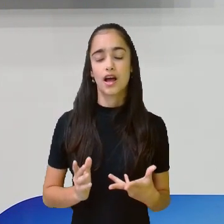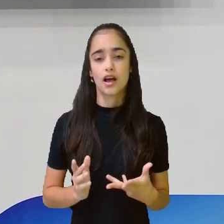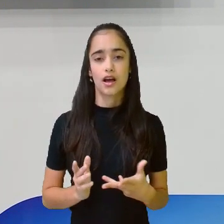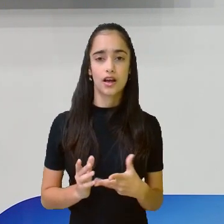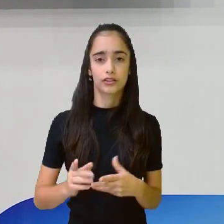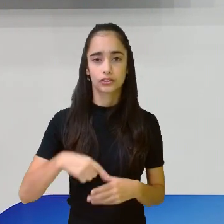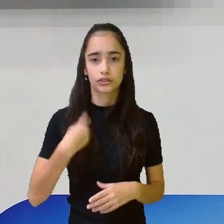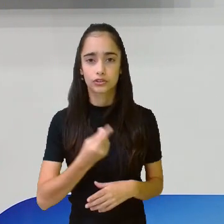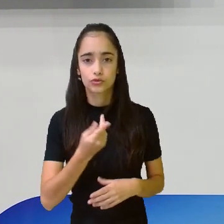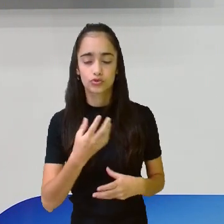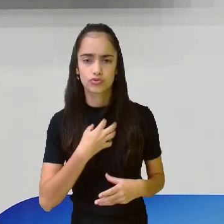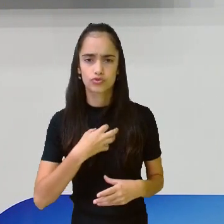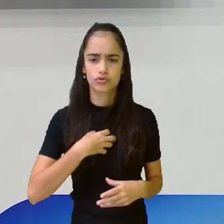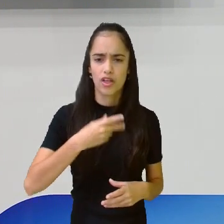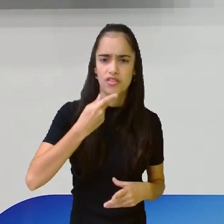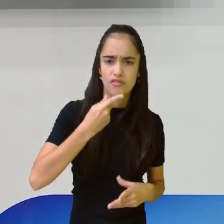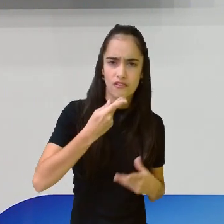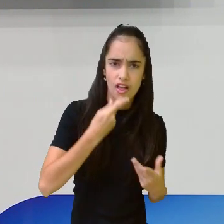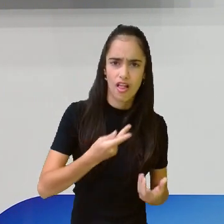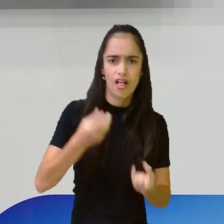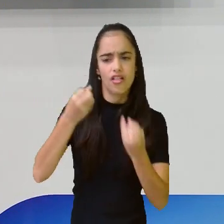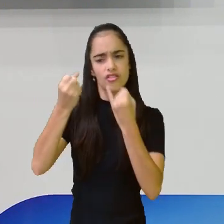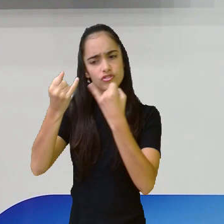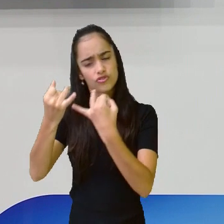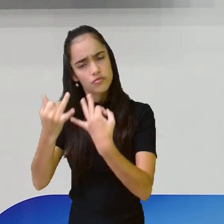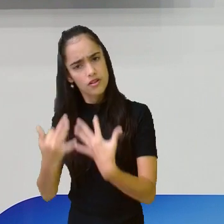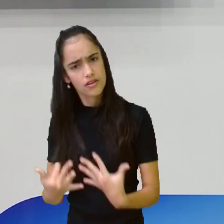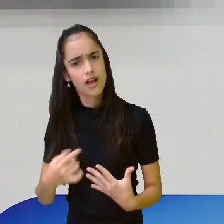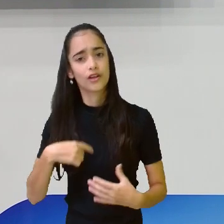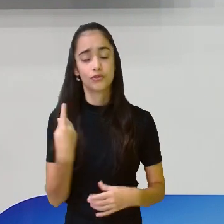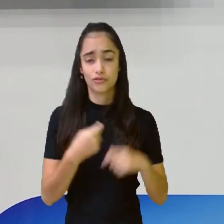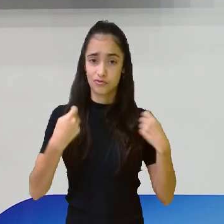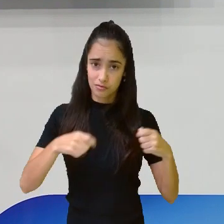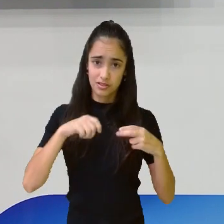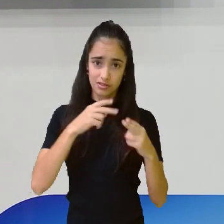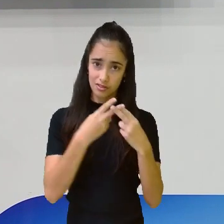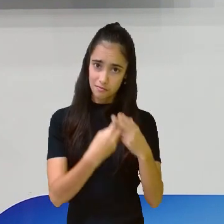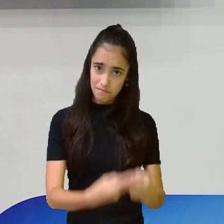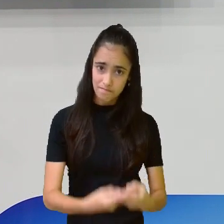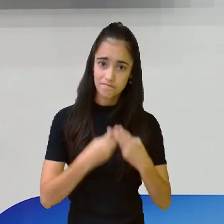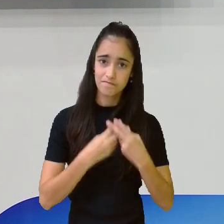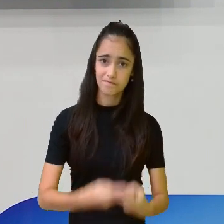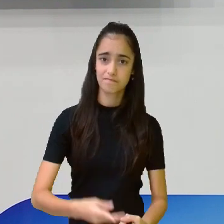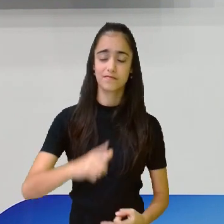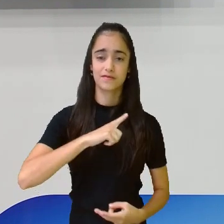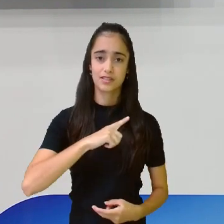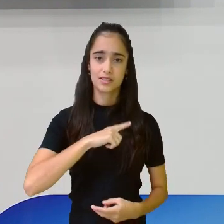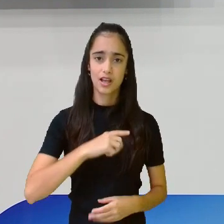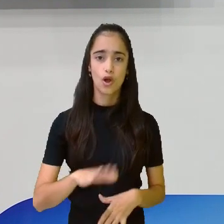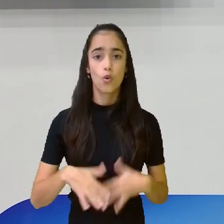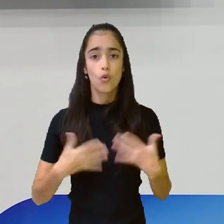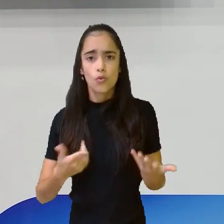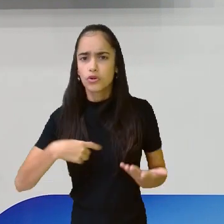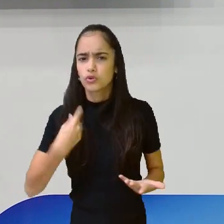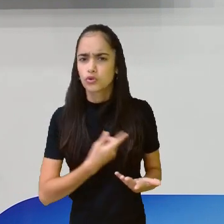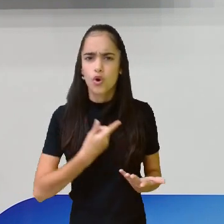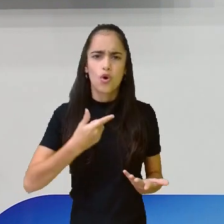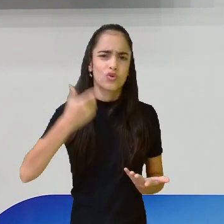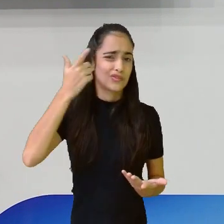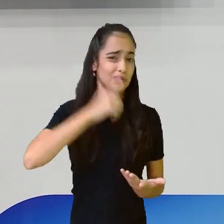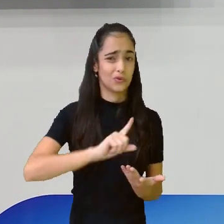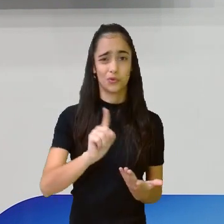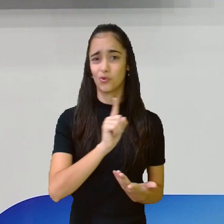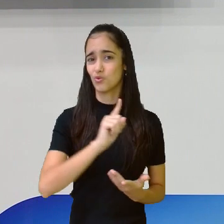Até com a gente mesmo, a gente precisa ter paciência quando a gente não consegue aprender, quando a gente está com dificuldade na